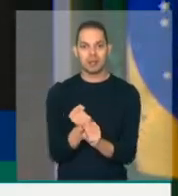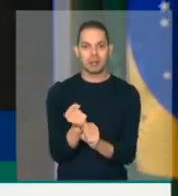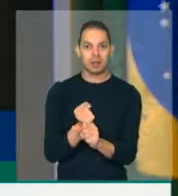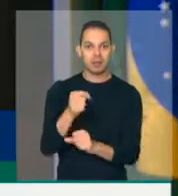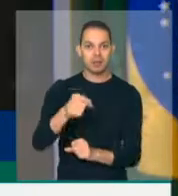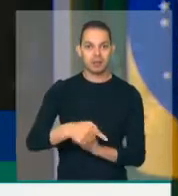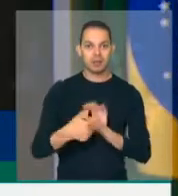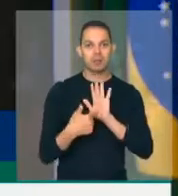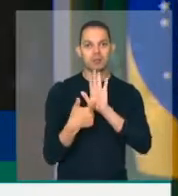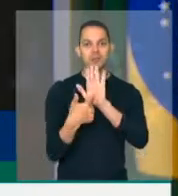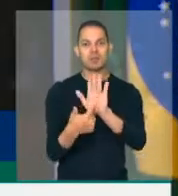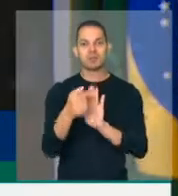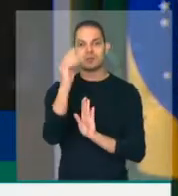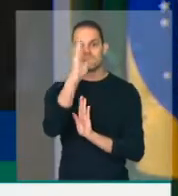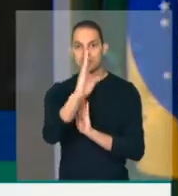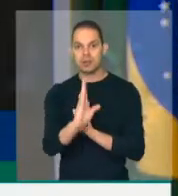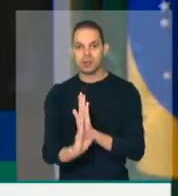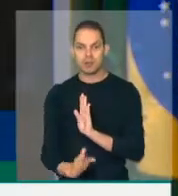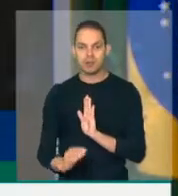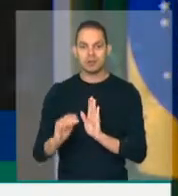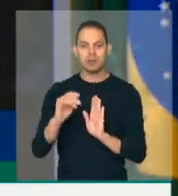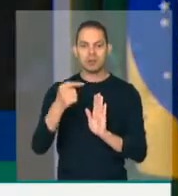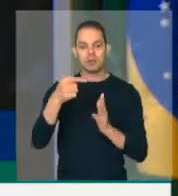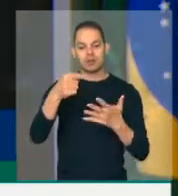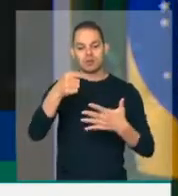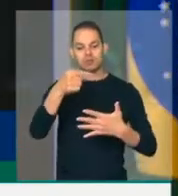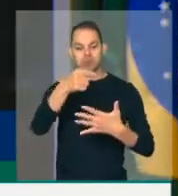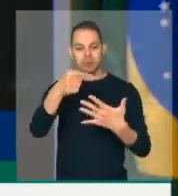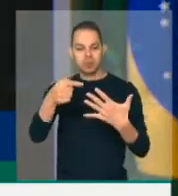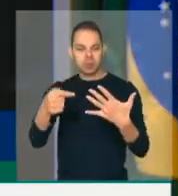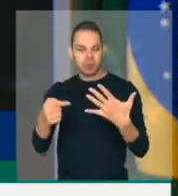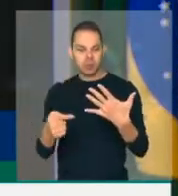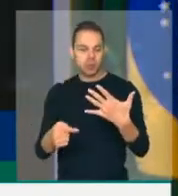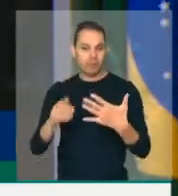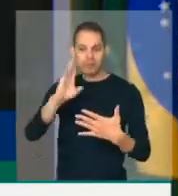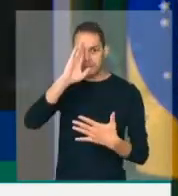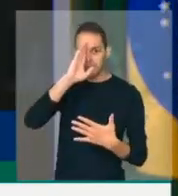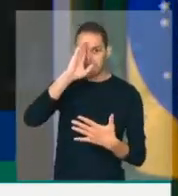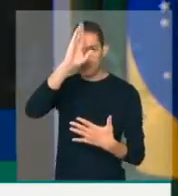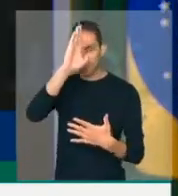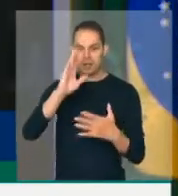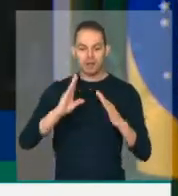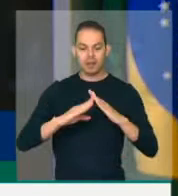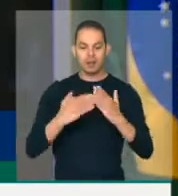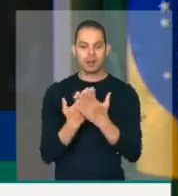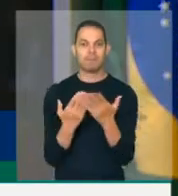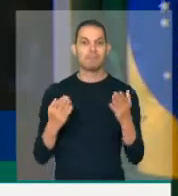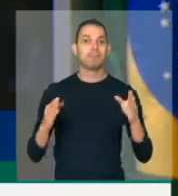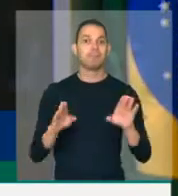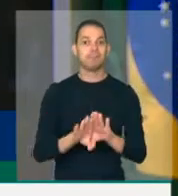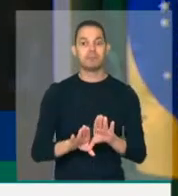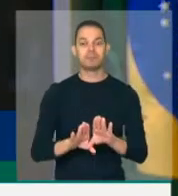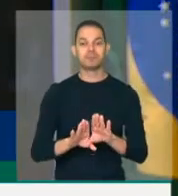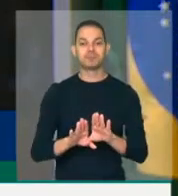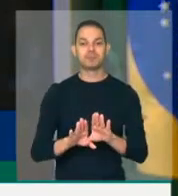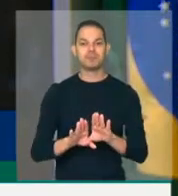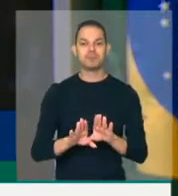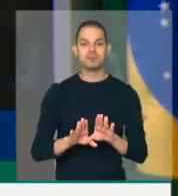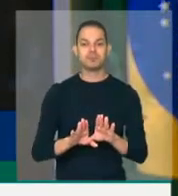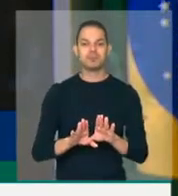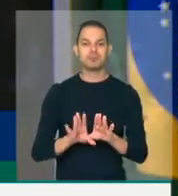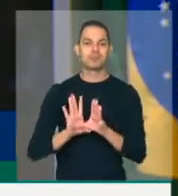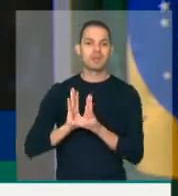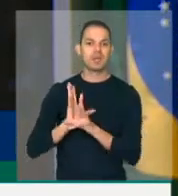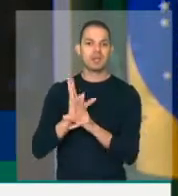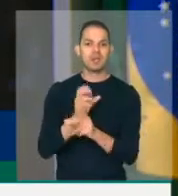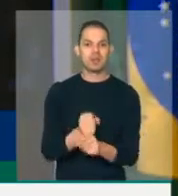Brasil está entre os países com maior período de fechamento das escolas, com mais de 40